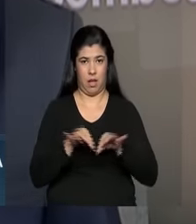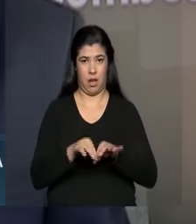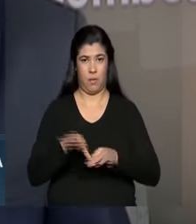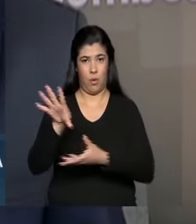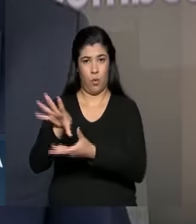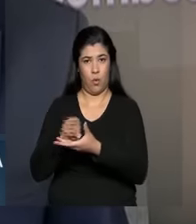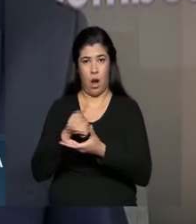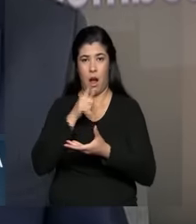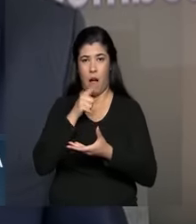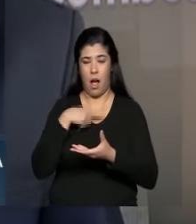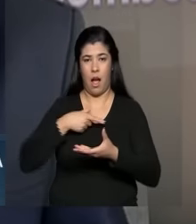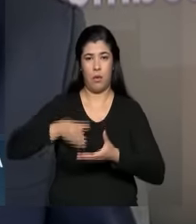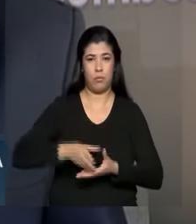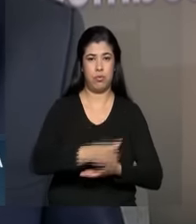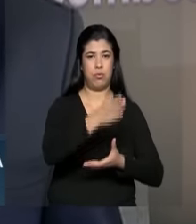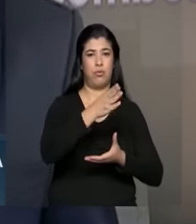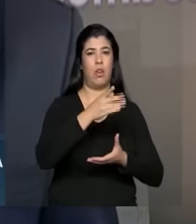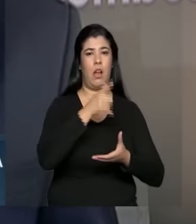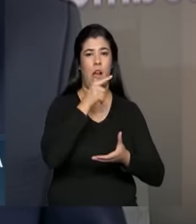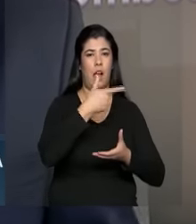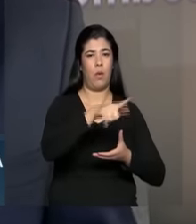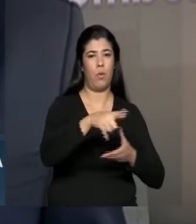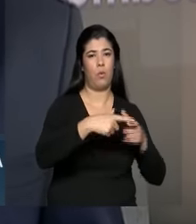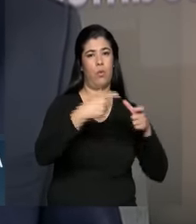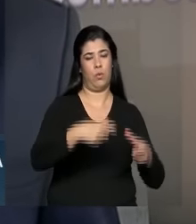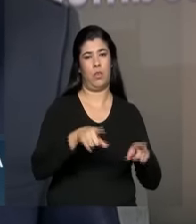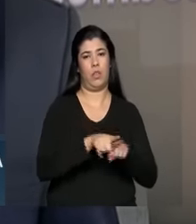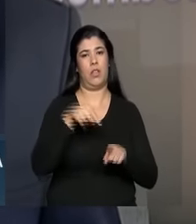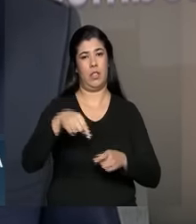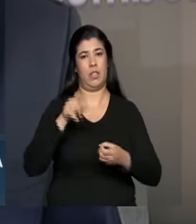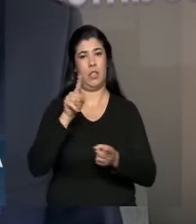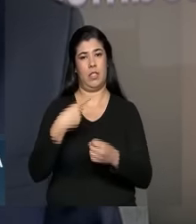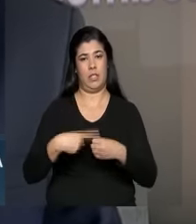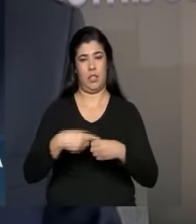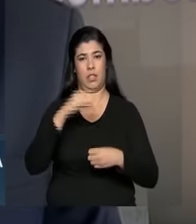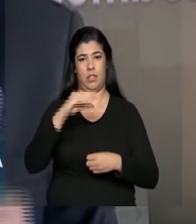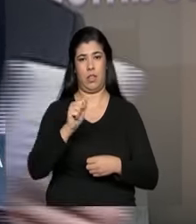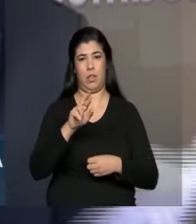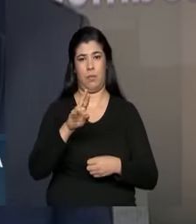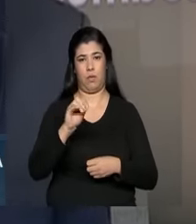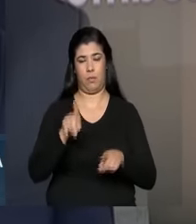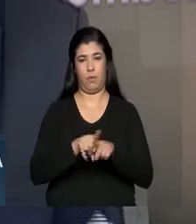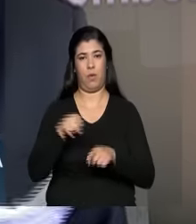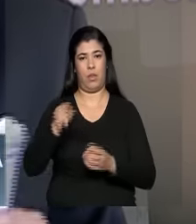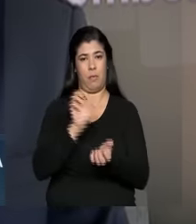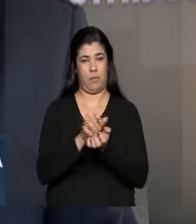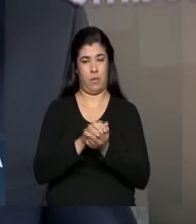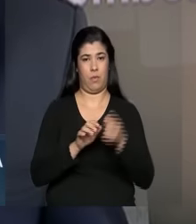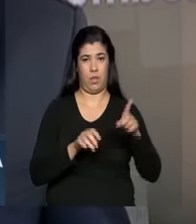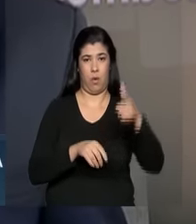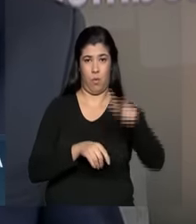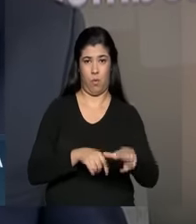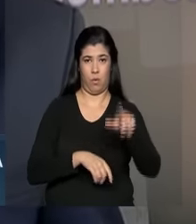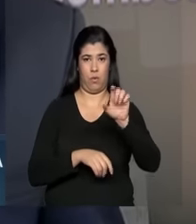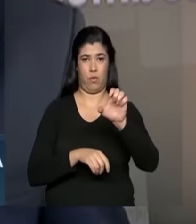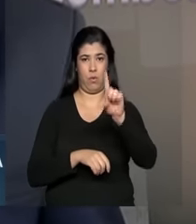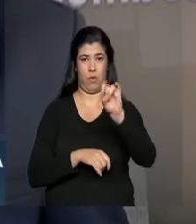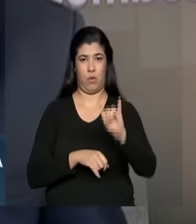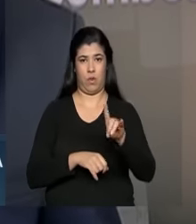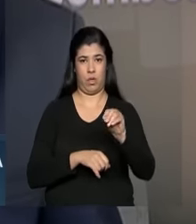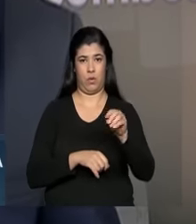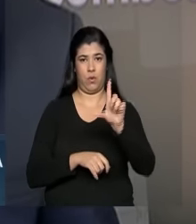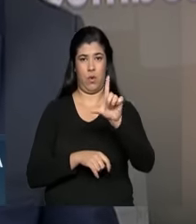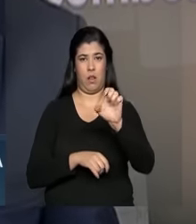vai ser inaugurada daqui a pouco aqui em Cabrobó, interior de Pernambuco. Já no eixo leste, são seis estações de